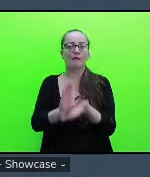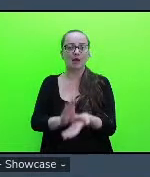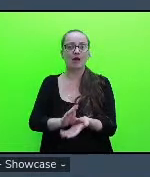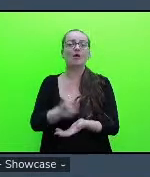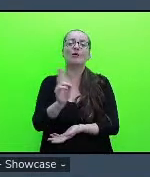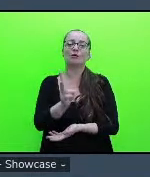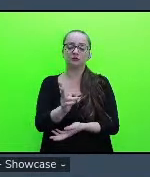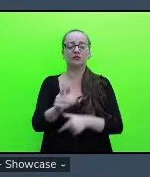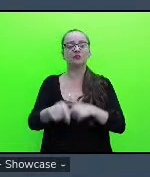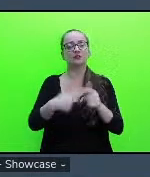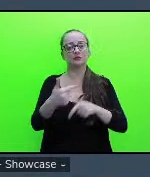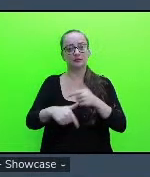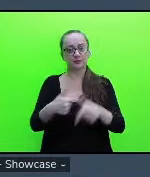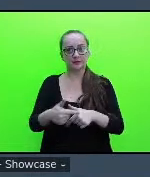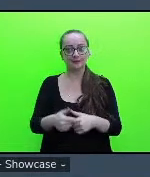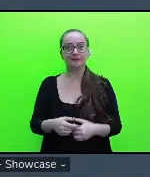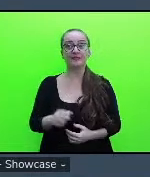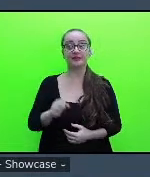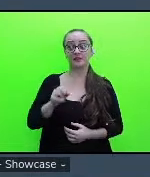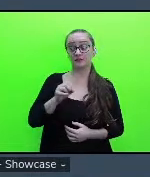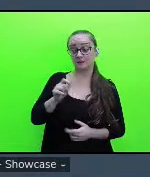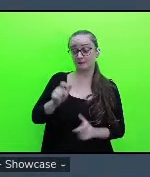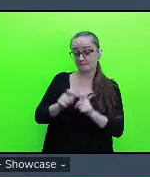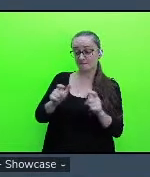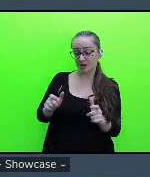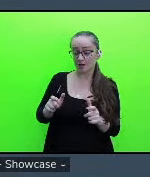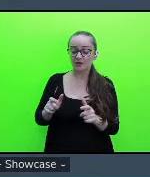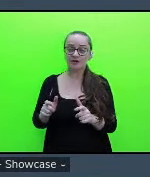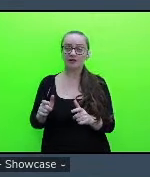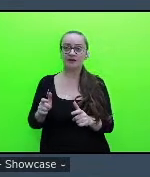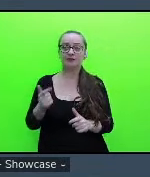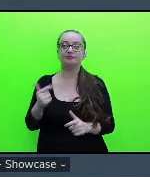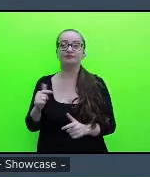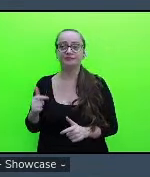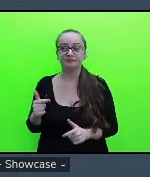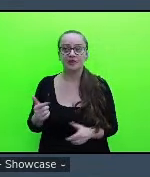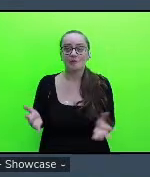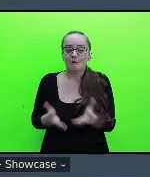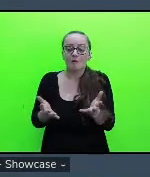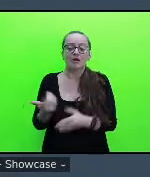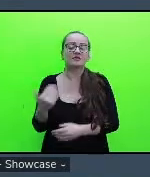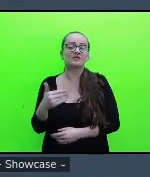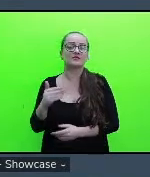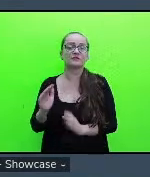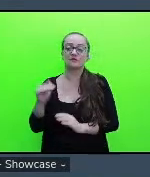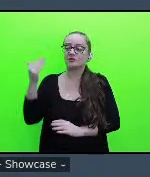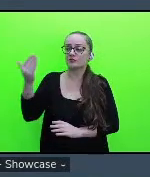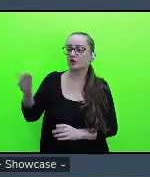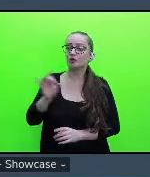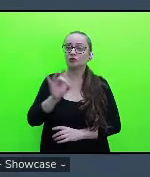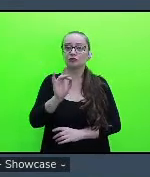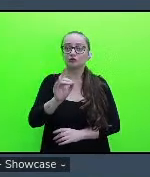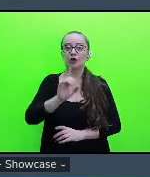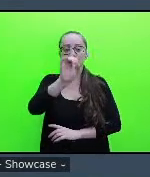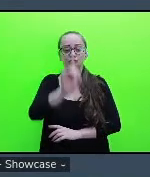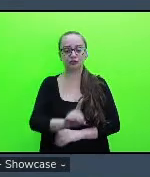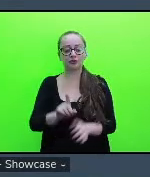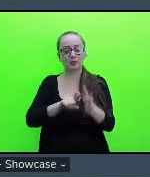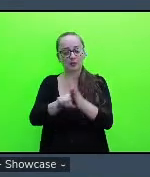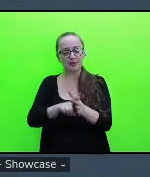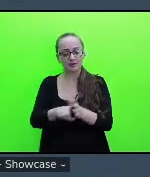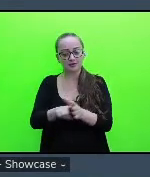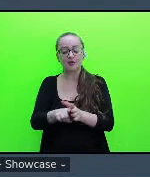visto que a maioria não tem fomento externo somente da diretoria de pesquisa e extensão do